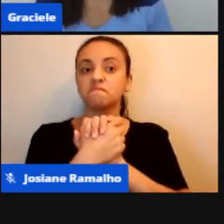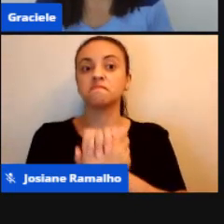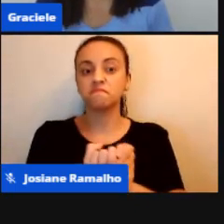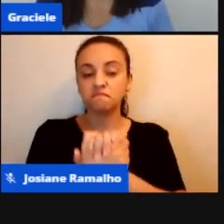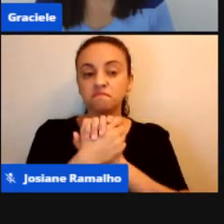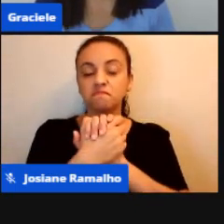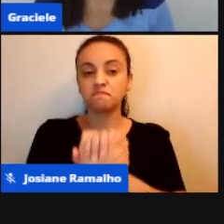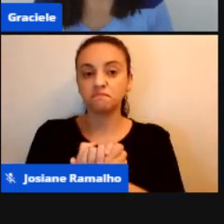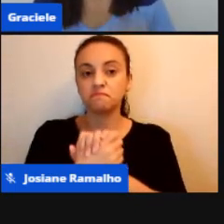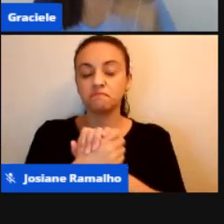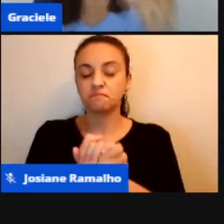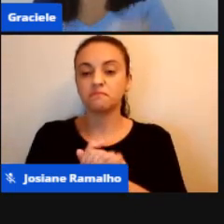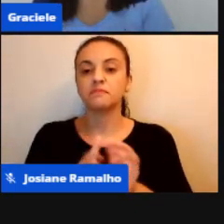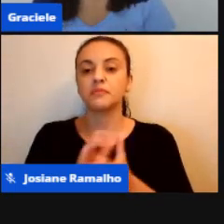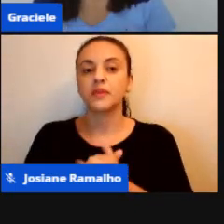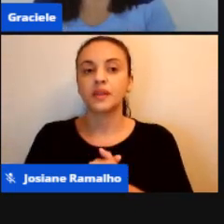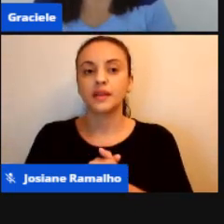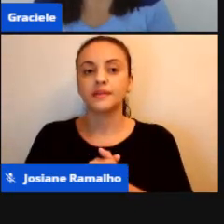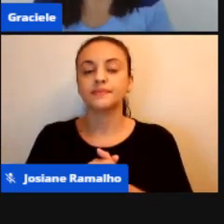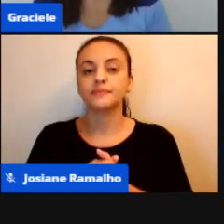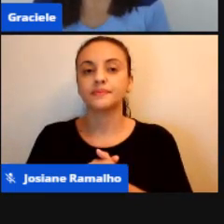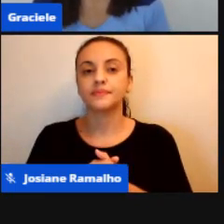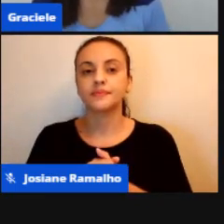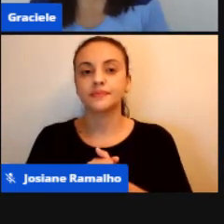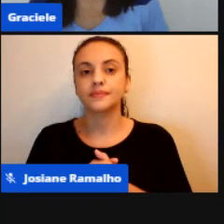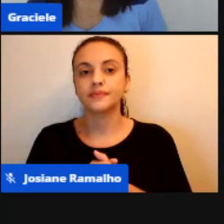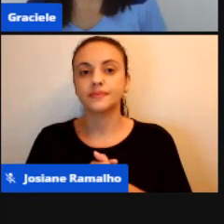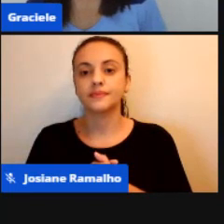vocês. Próximo slide.